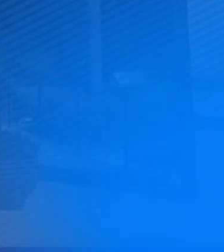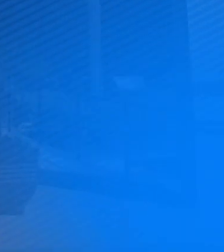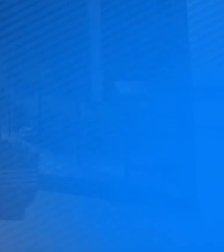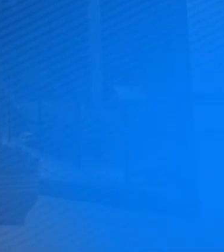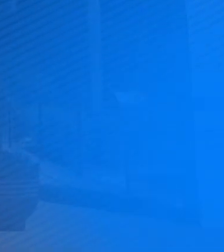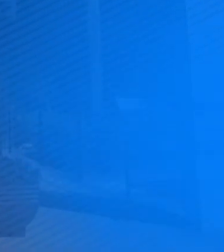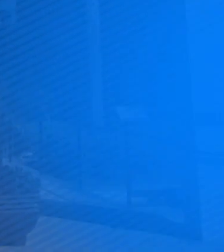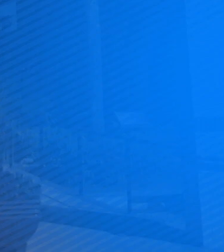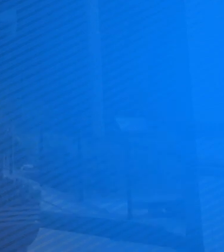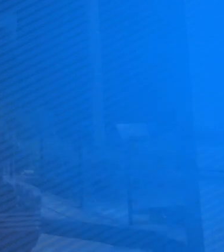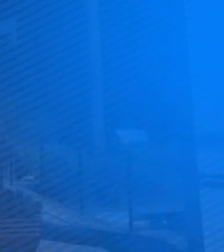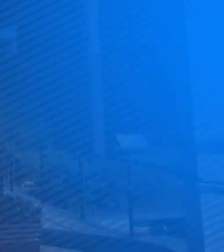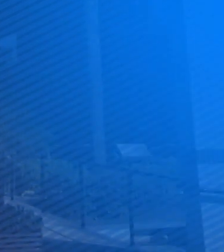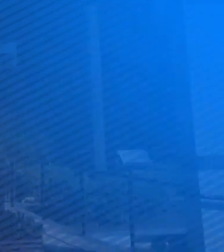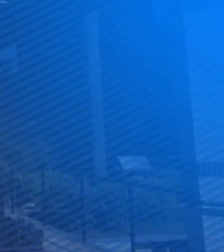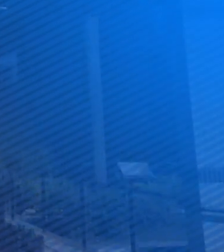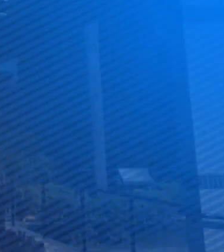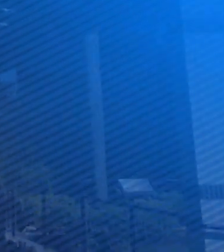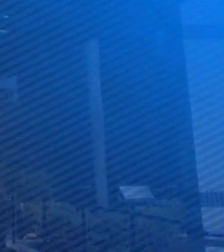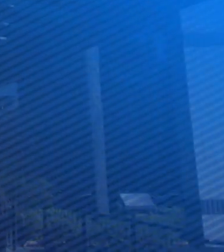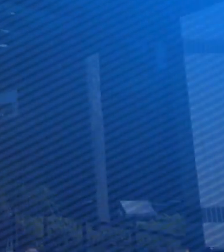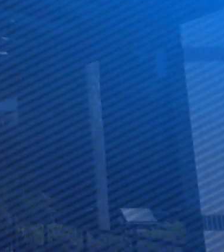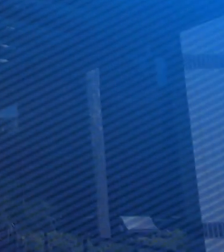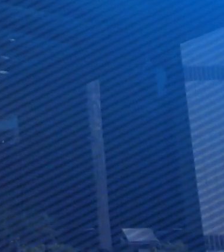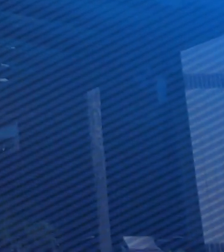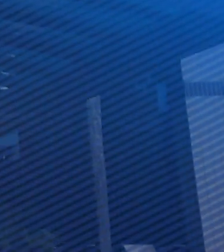A sessão íntegra acompanha no nosso canal YouTube.